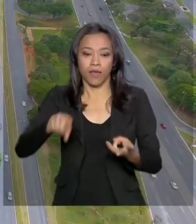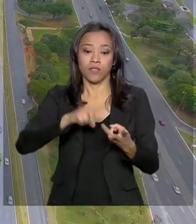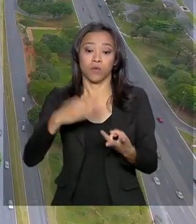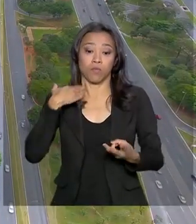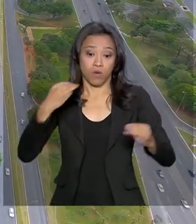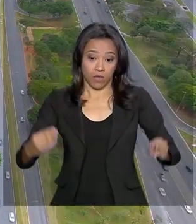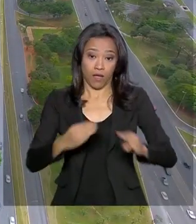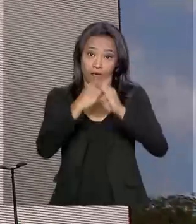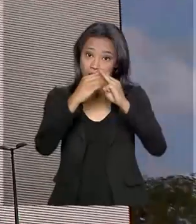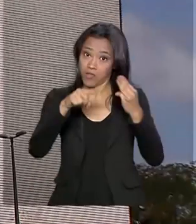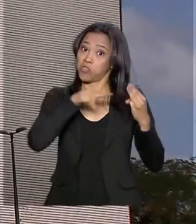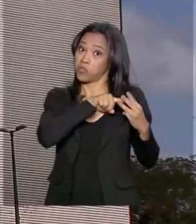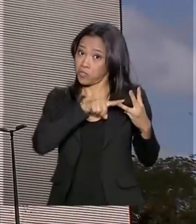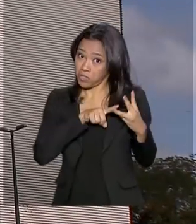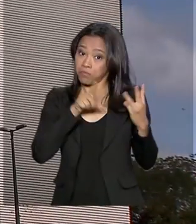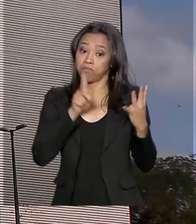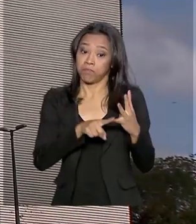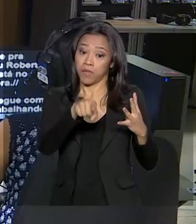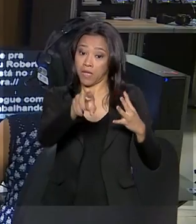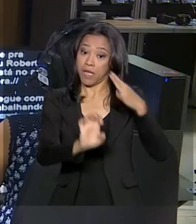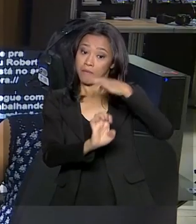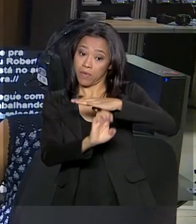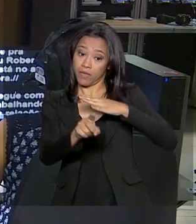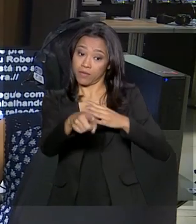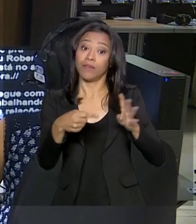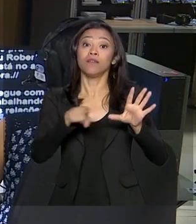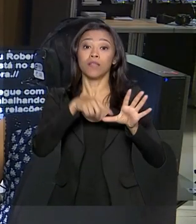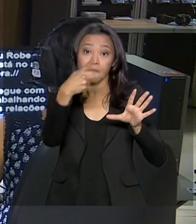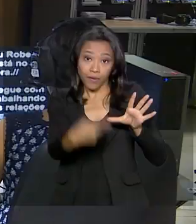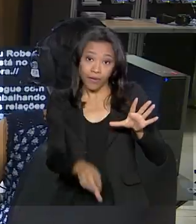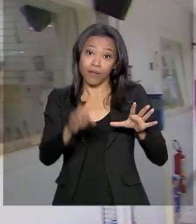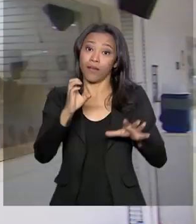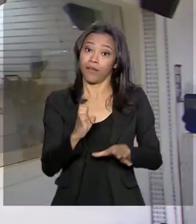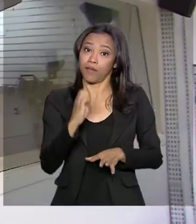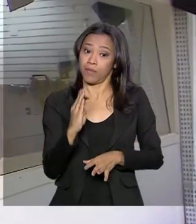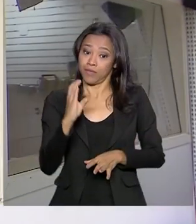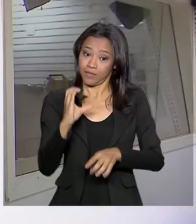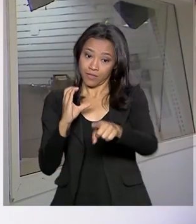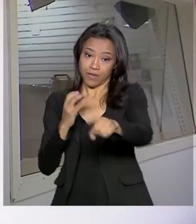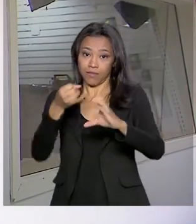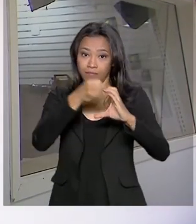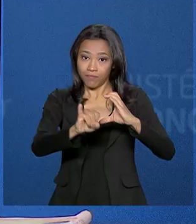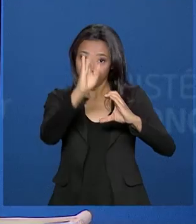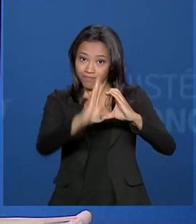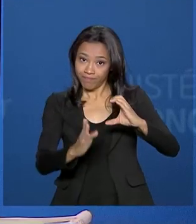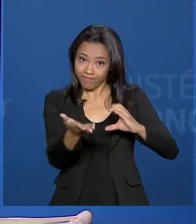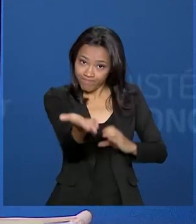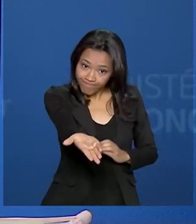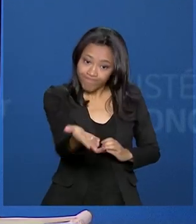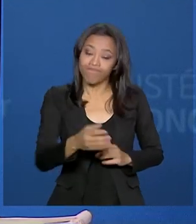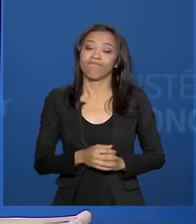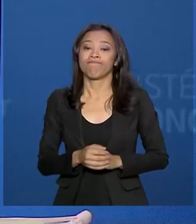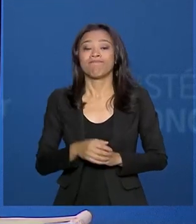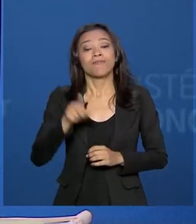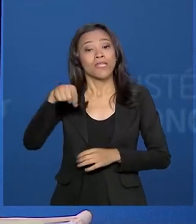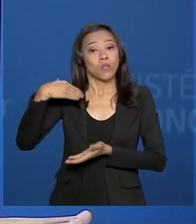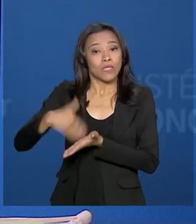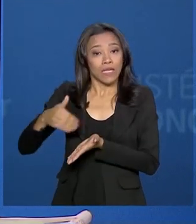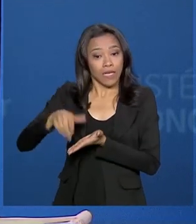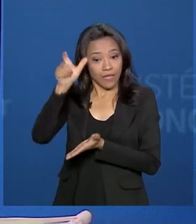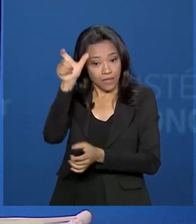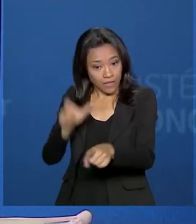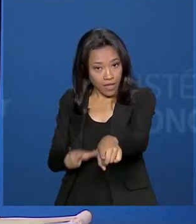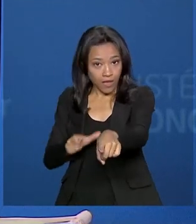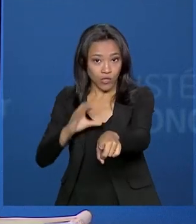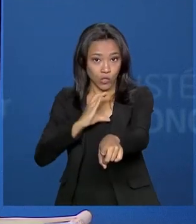Econômica Federal, a Petrobras e a Empresa Brasil de Comunicação, a EBC. De acordo com o secretário de